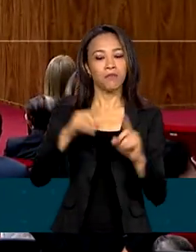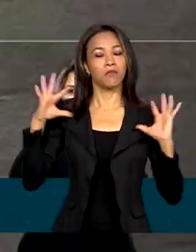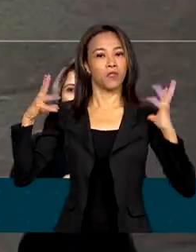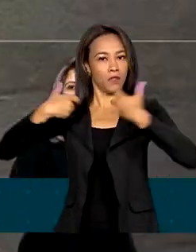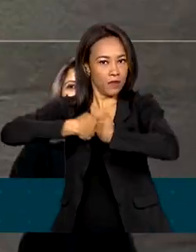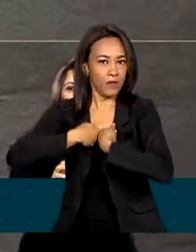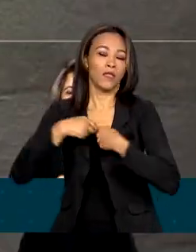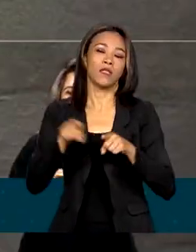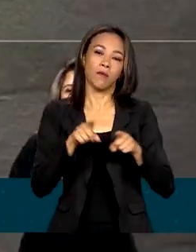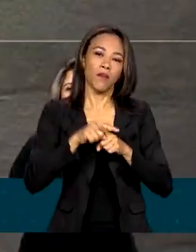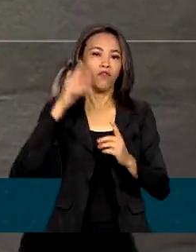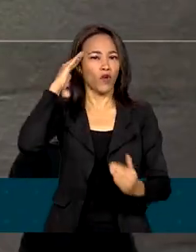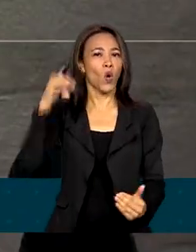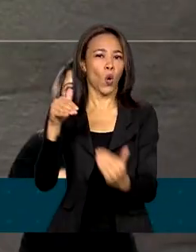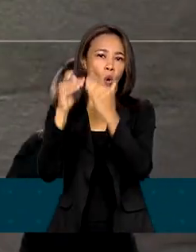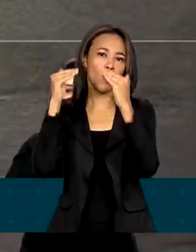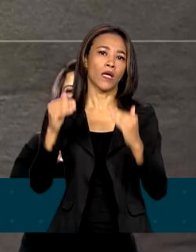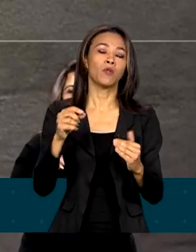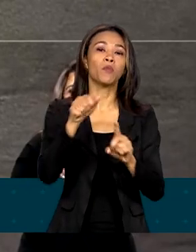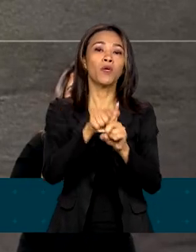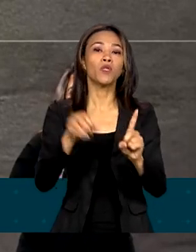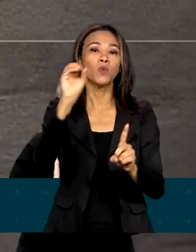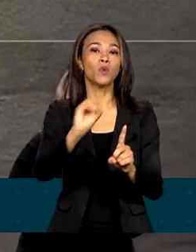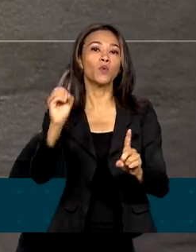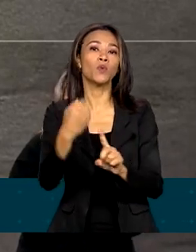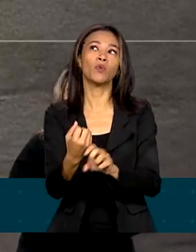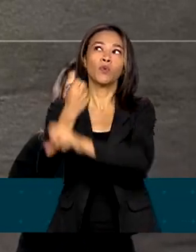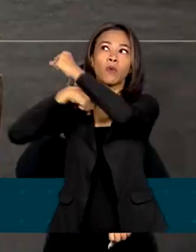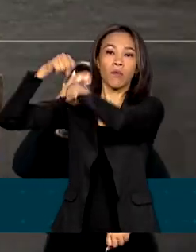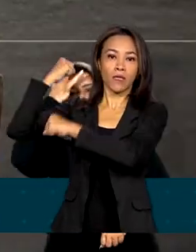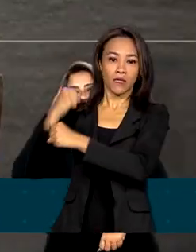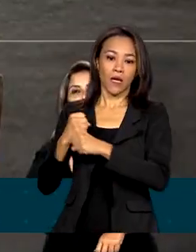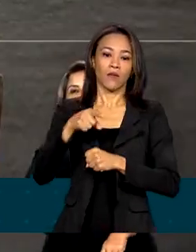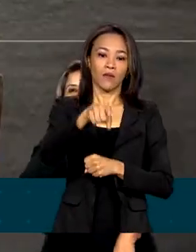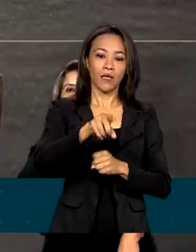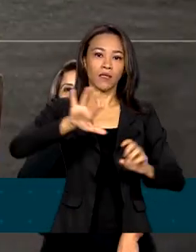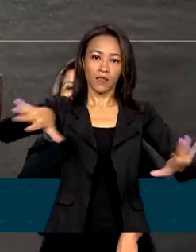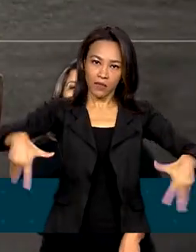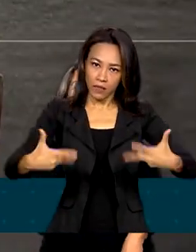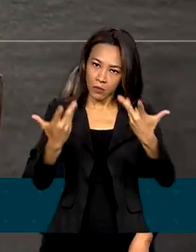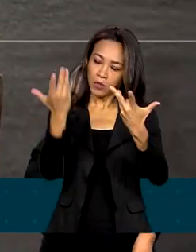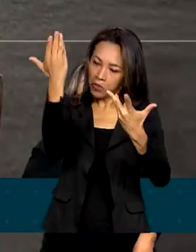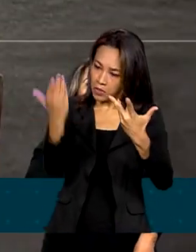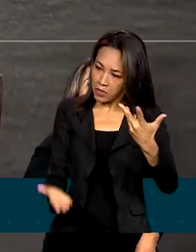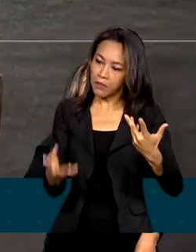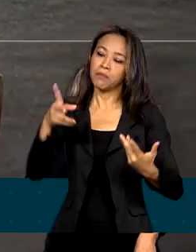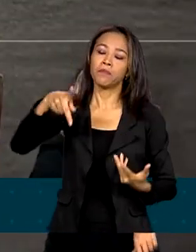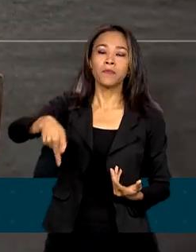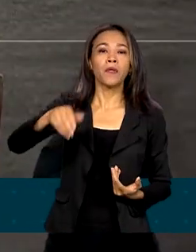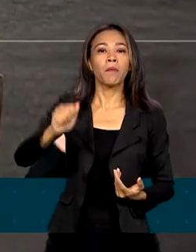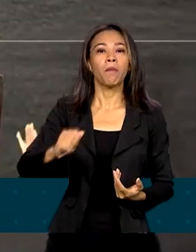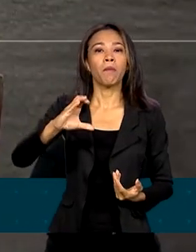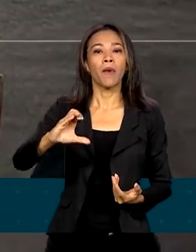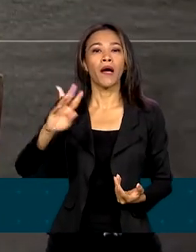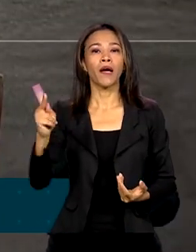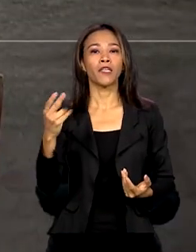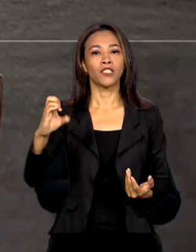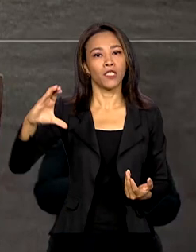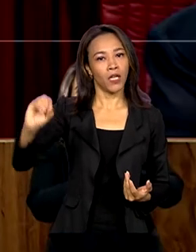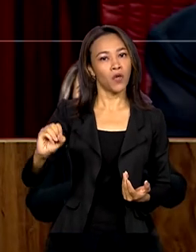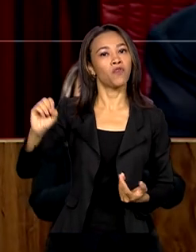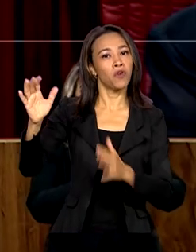TSE em outubro do ano passado. Durante a cerimônia, Pacheco foi elogiado pela atuação em defesa das